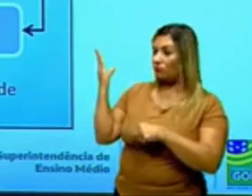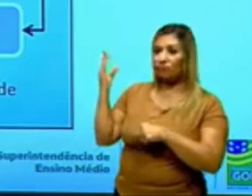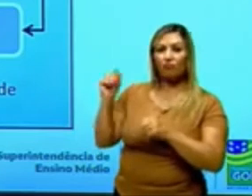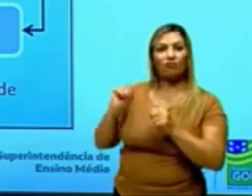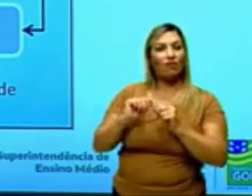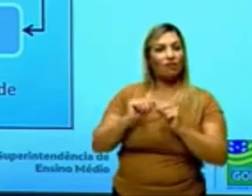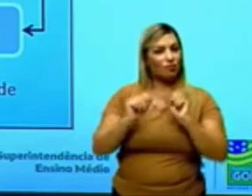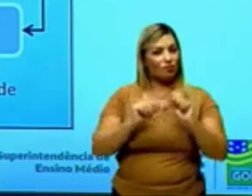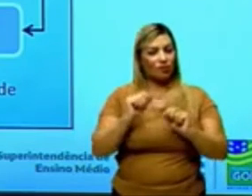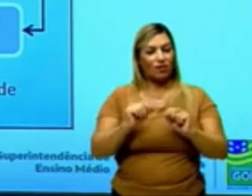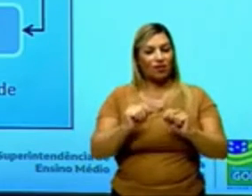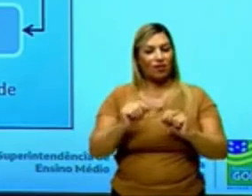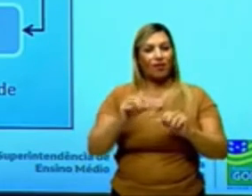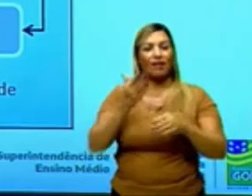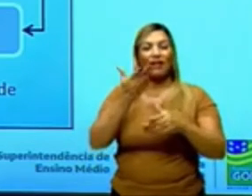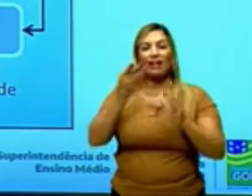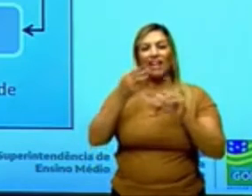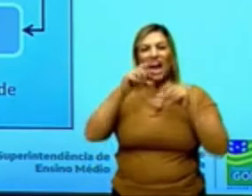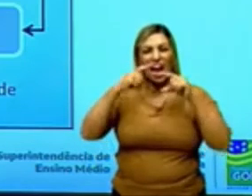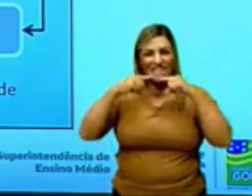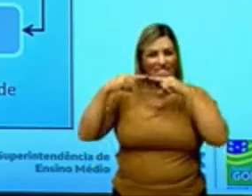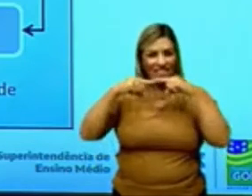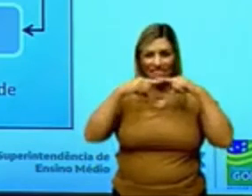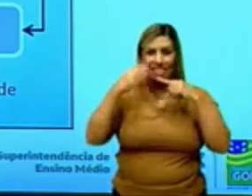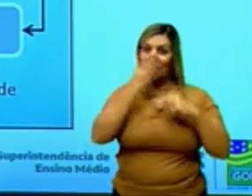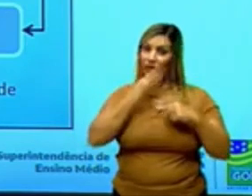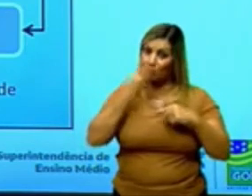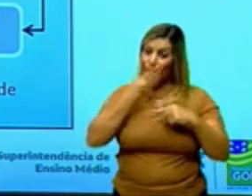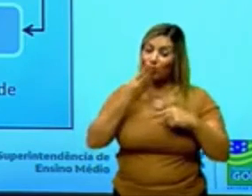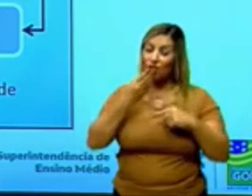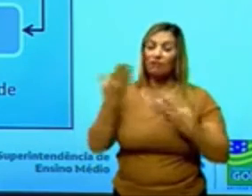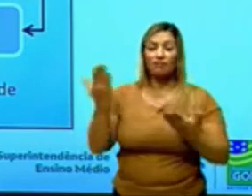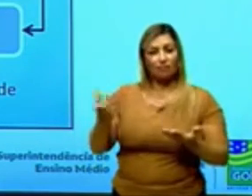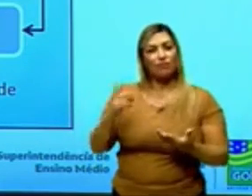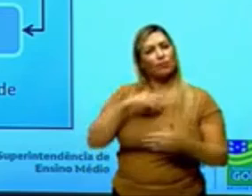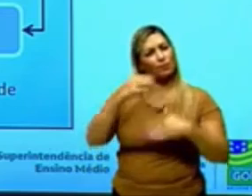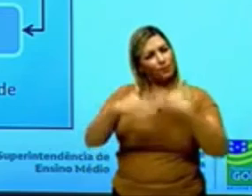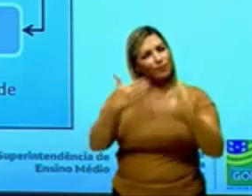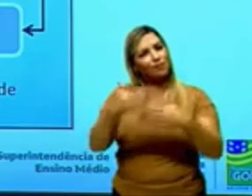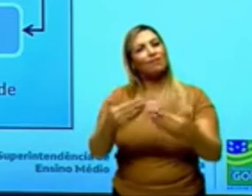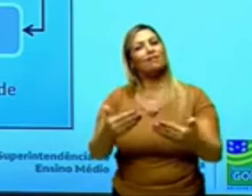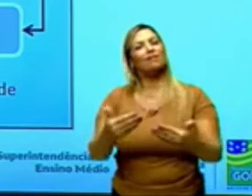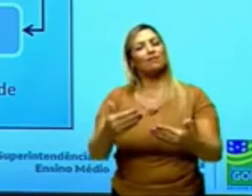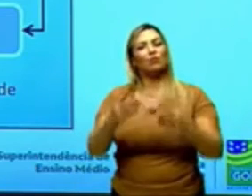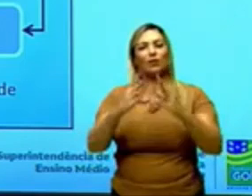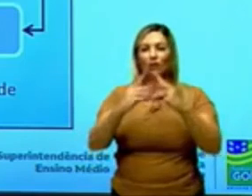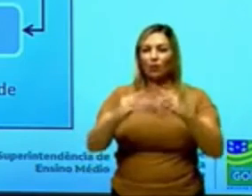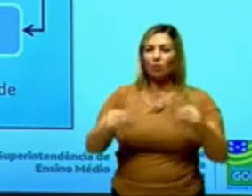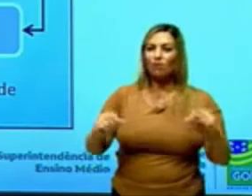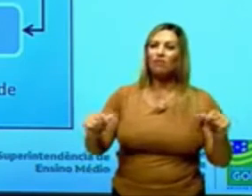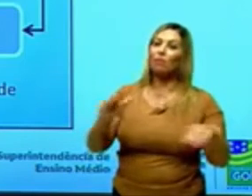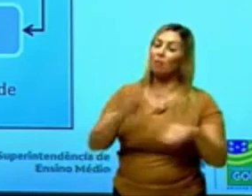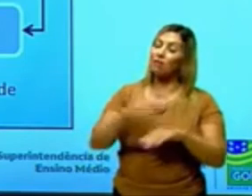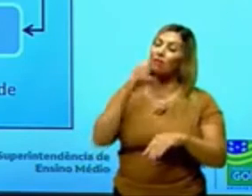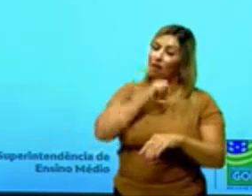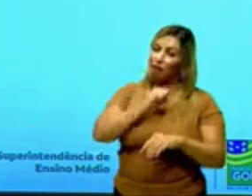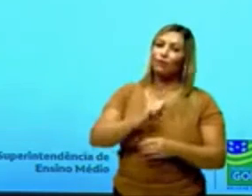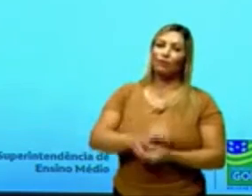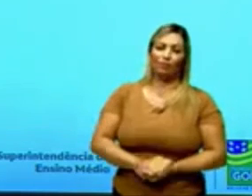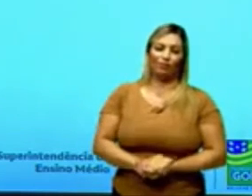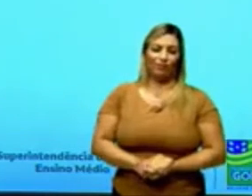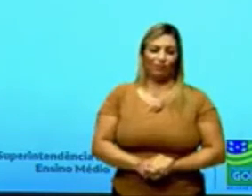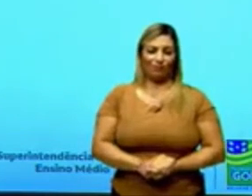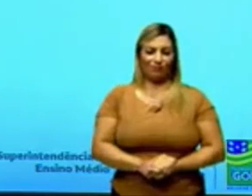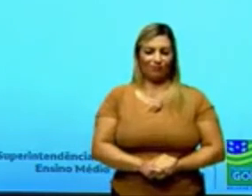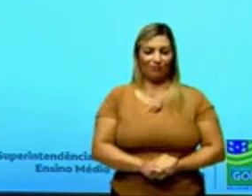só, por cana-de-açúcar. Nesse caso, eu vou ter, então, um processo de decomposição mais eficaz, né?